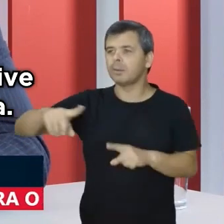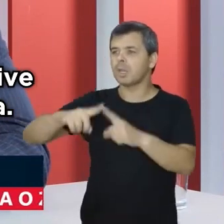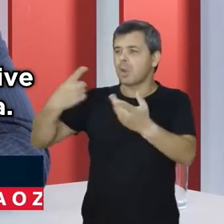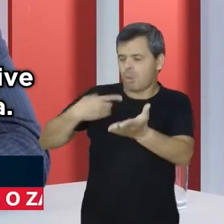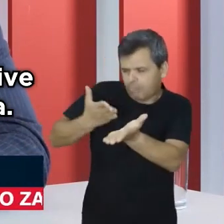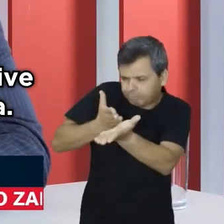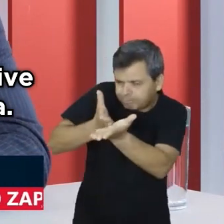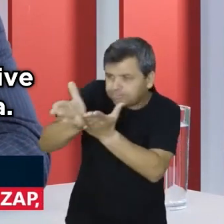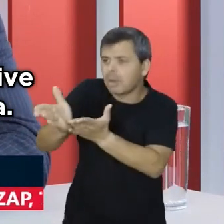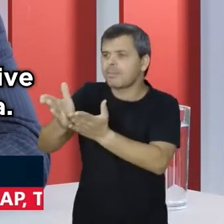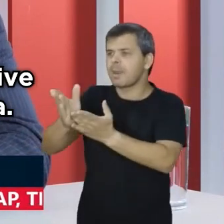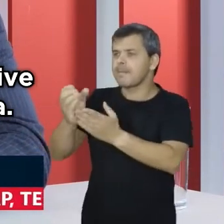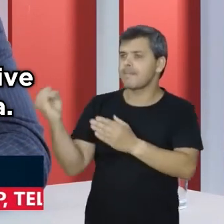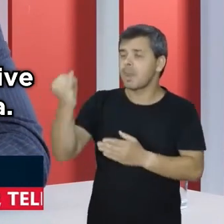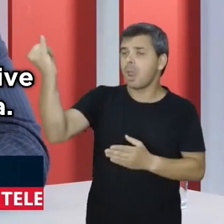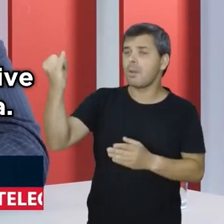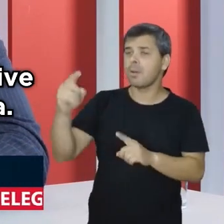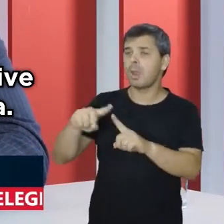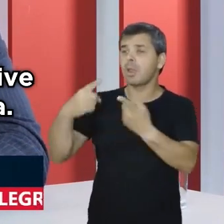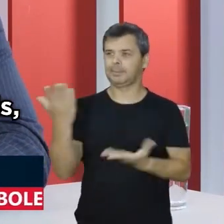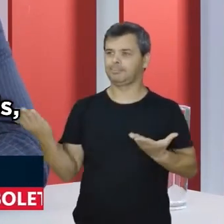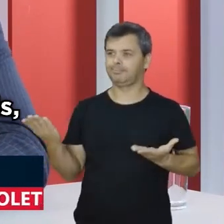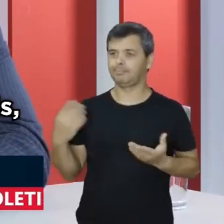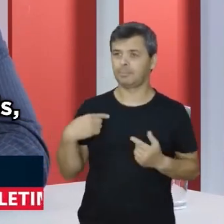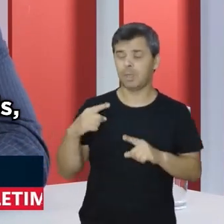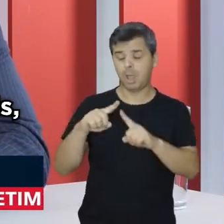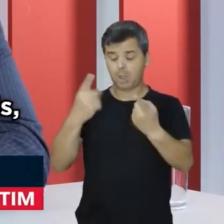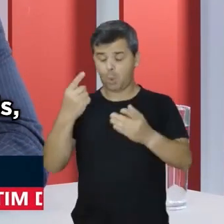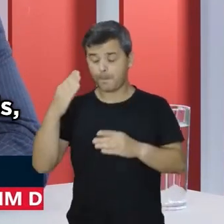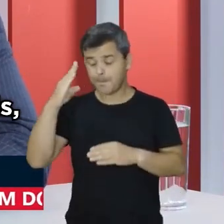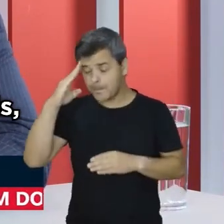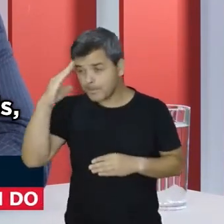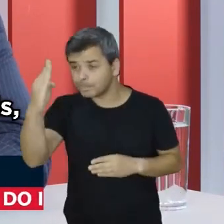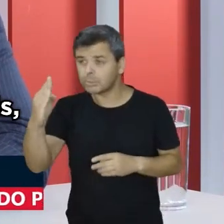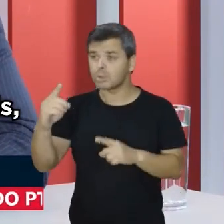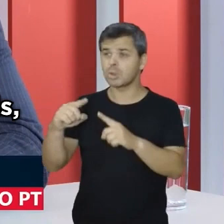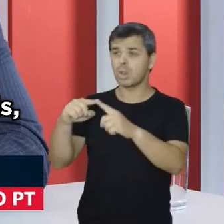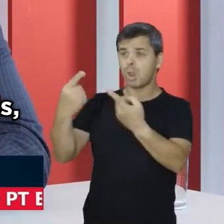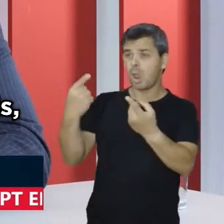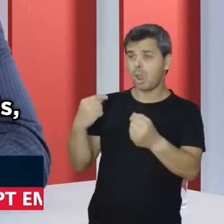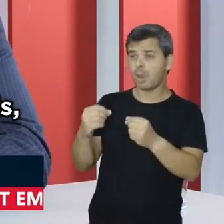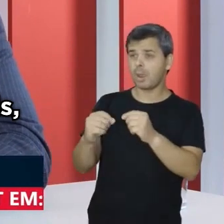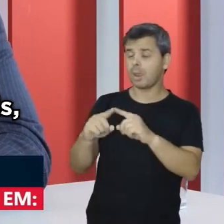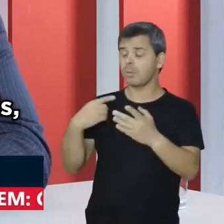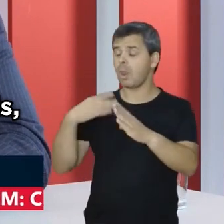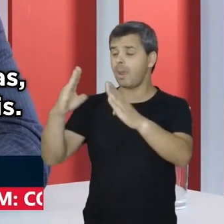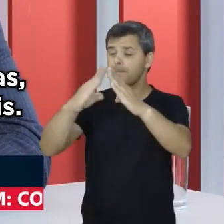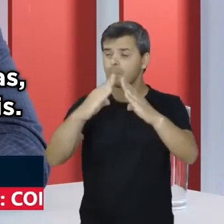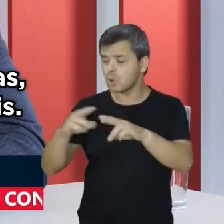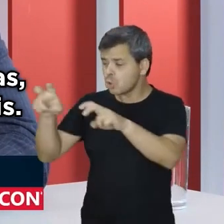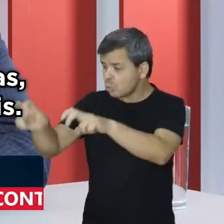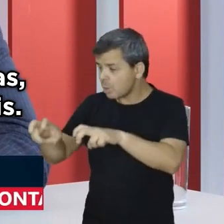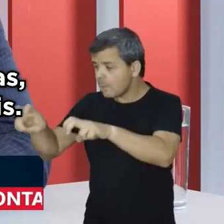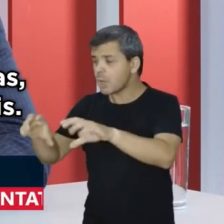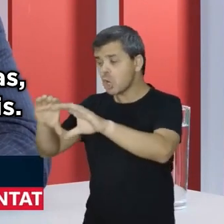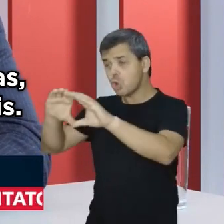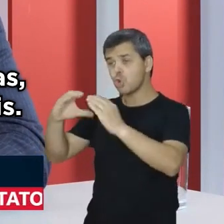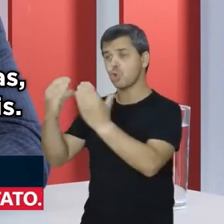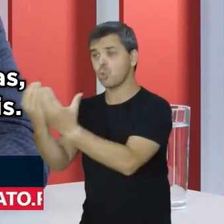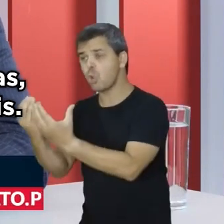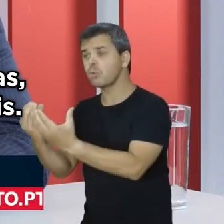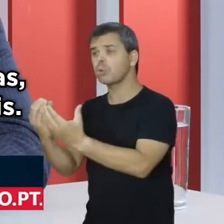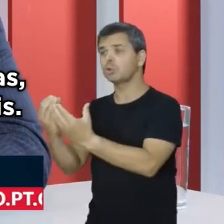Um outro eixo importante, inclusive no PAC, é a questão da moradia. Há uma prioridade, inclusive, para as moradias rurais, para as comunidades